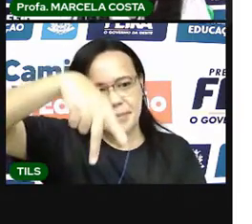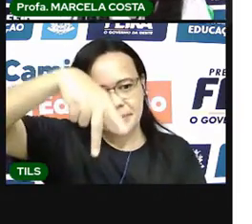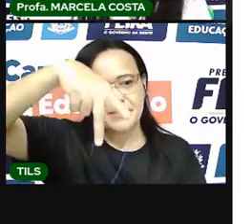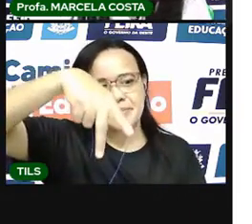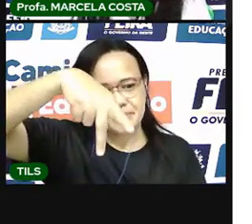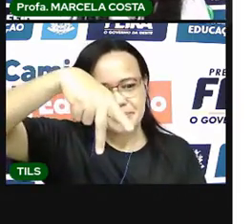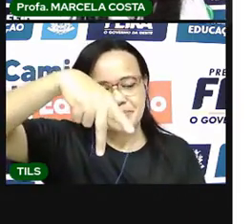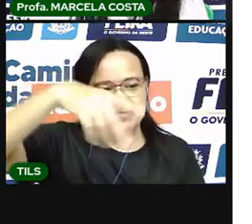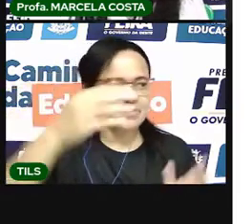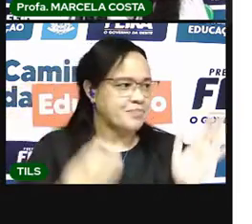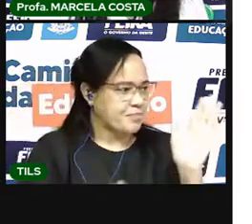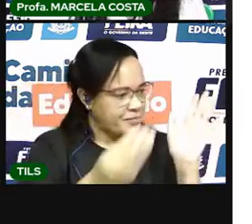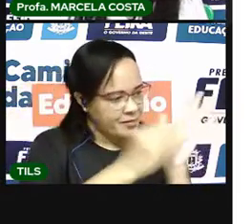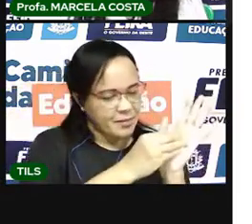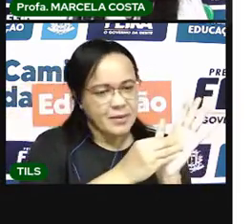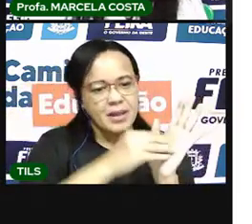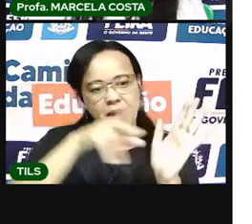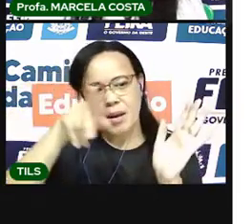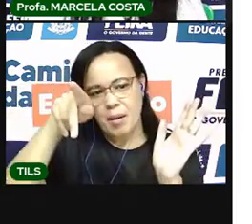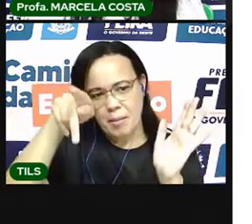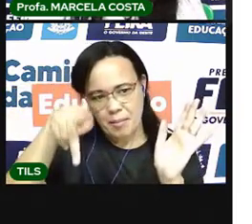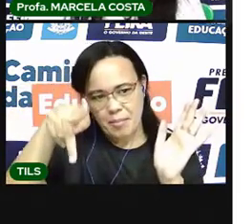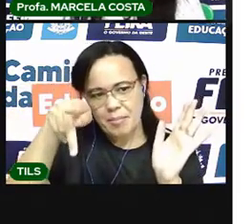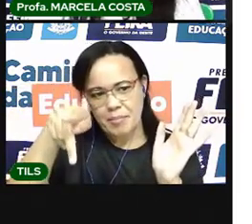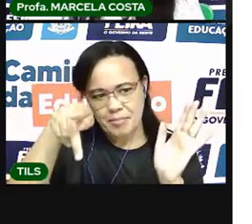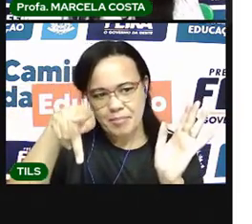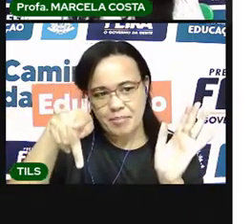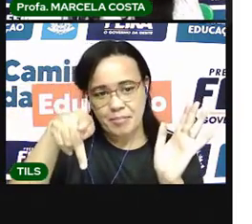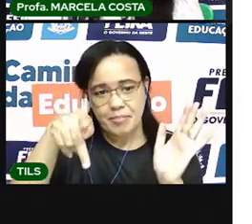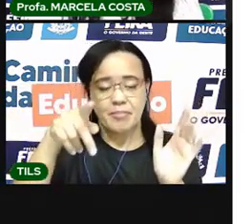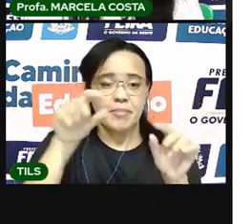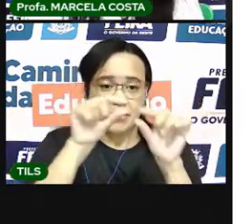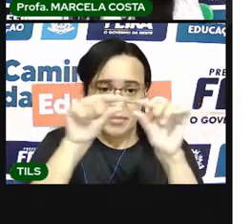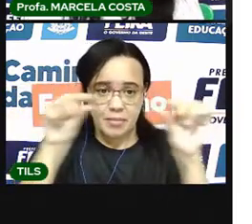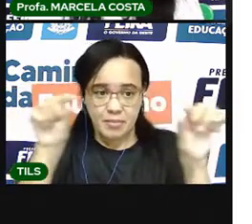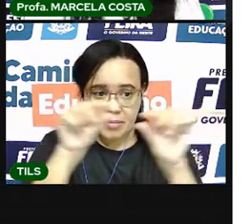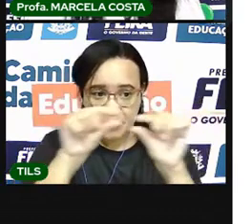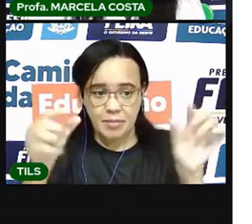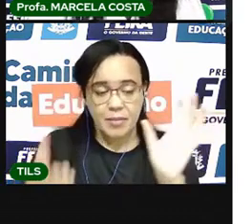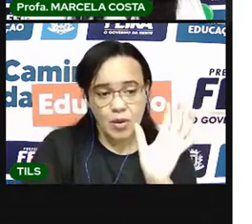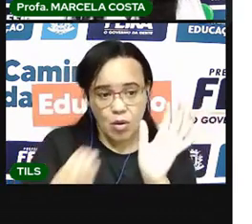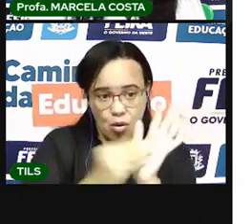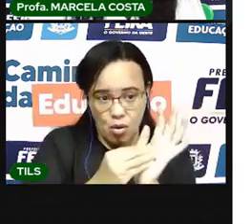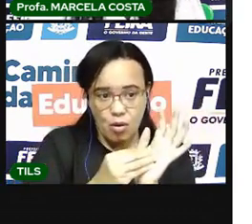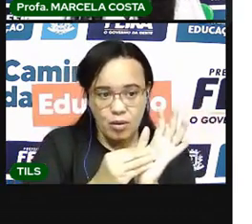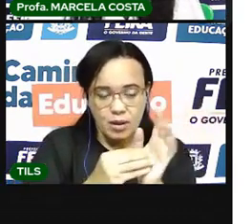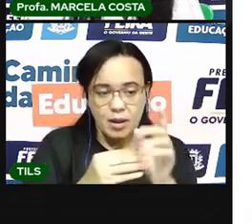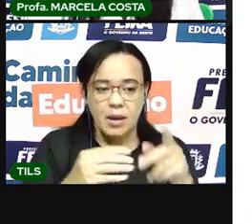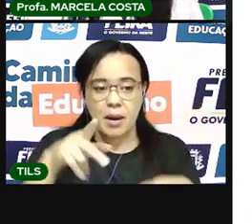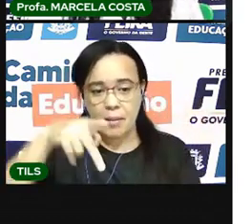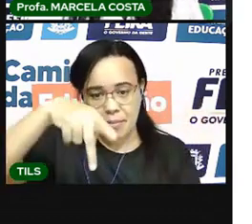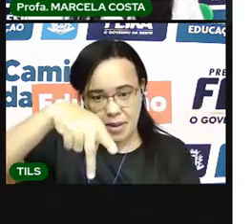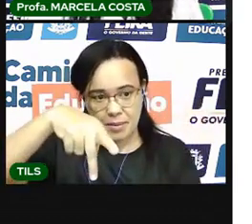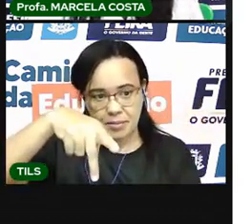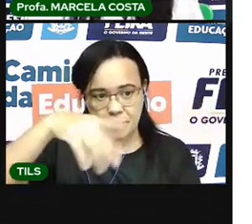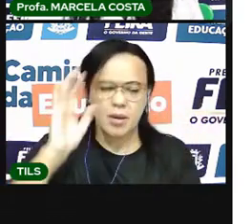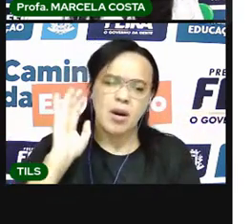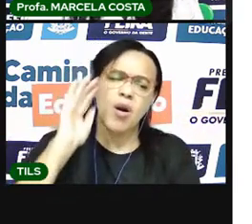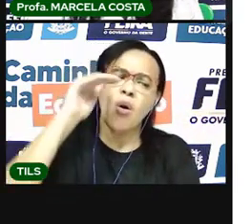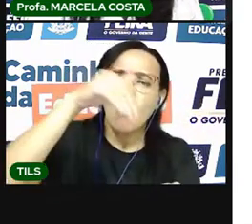Coloque aqui nesse espaço, ó. Na segunda coluna, tá bom? Qual é a última letra?